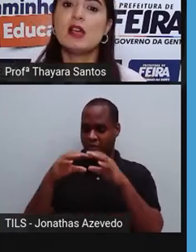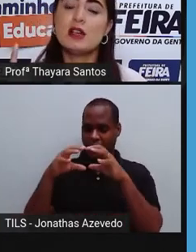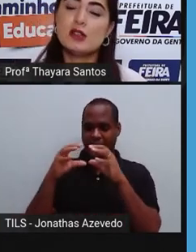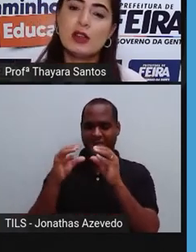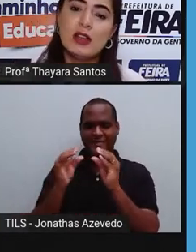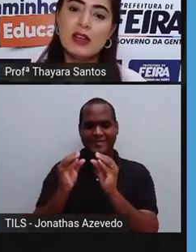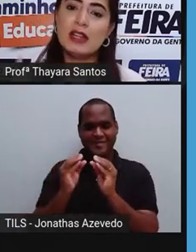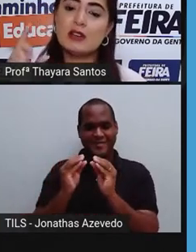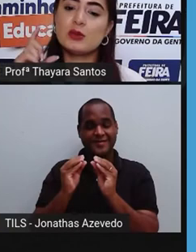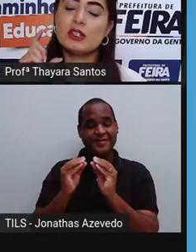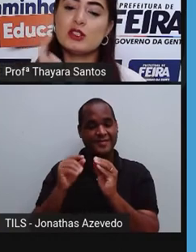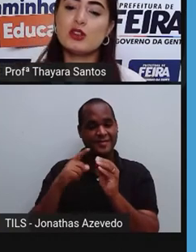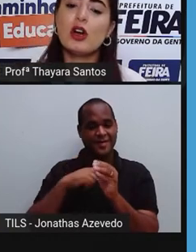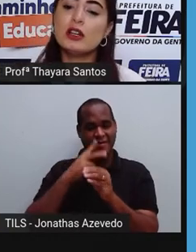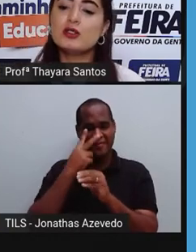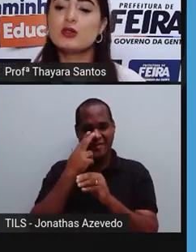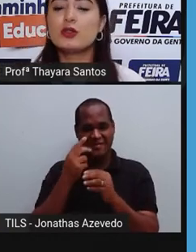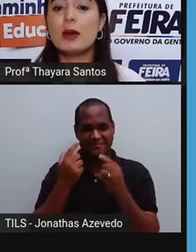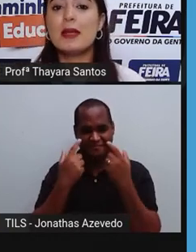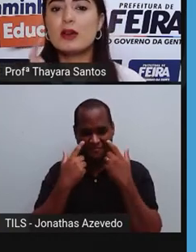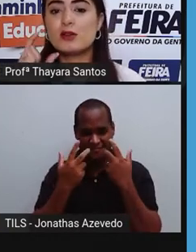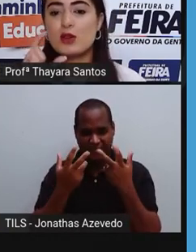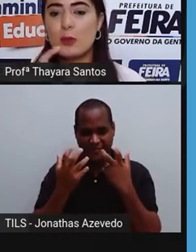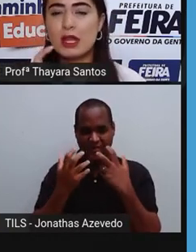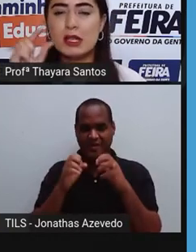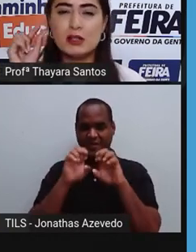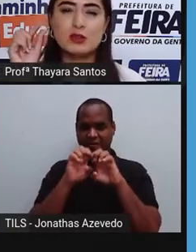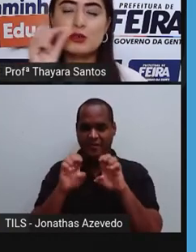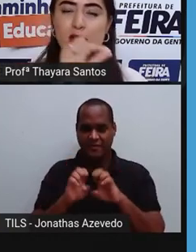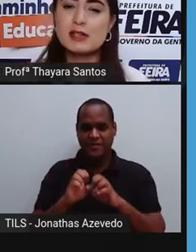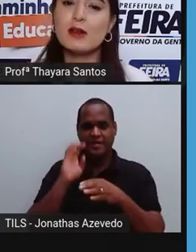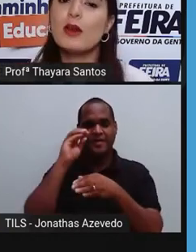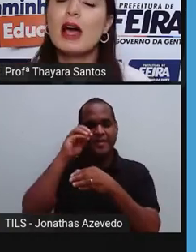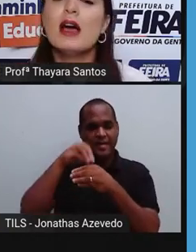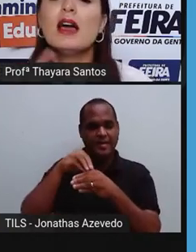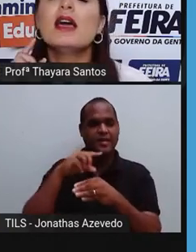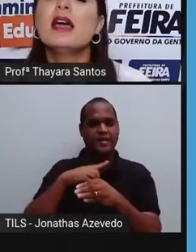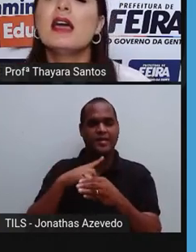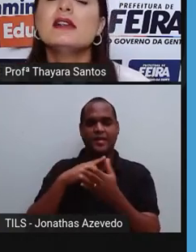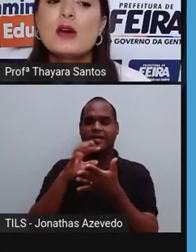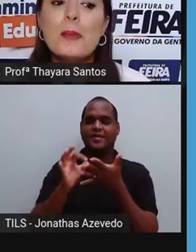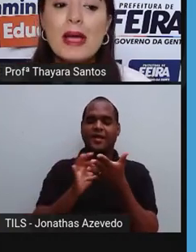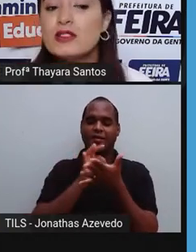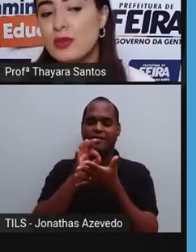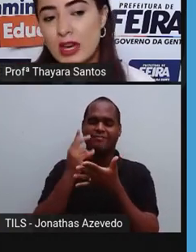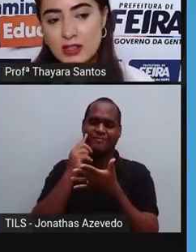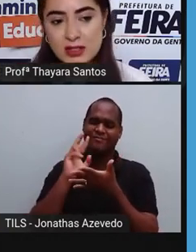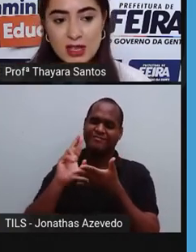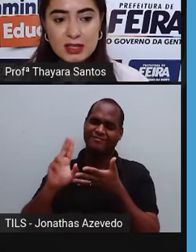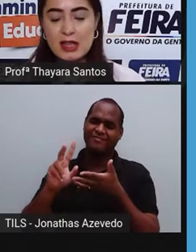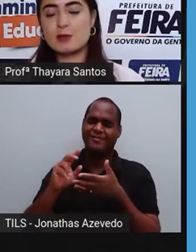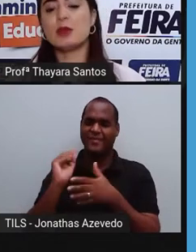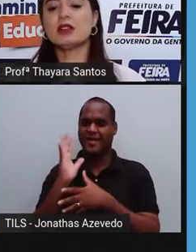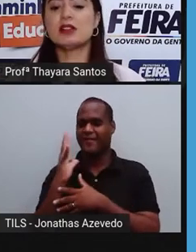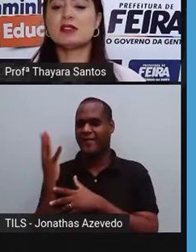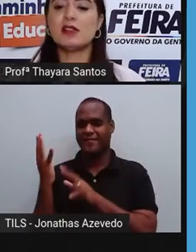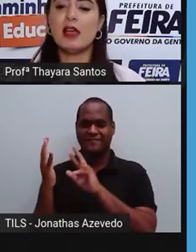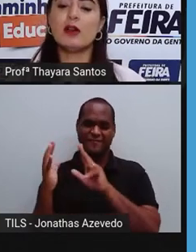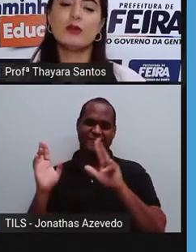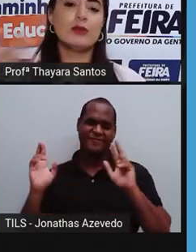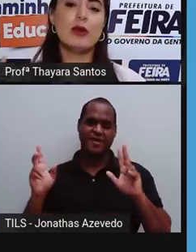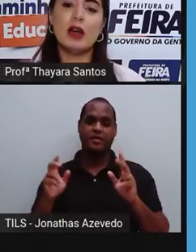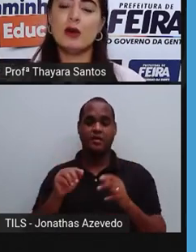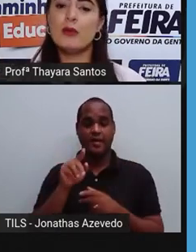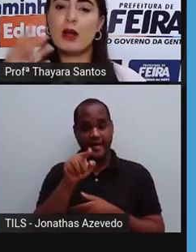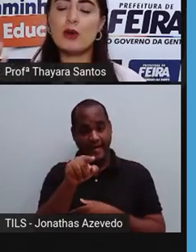plantas. Só que, na verdade, quando a gente olha a estrutura microscópica deles, a estrutura celular, eles são bem diferentes das plantas.